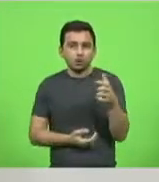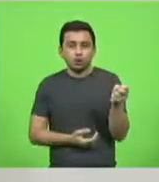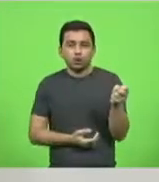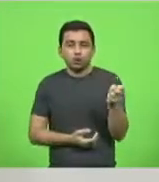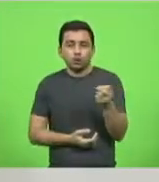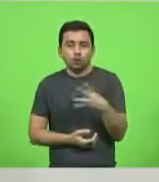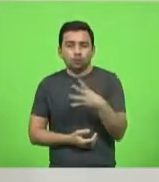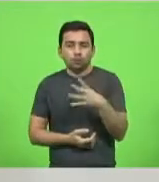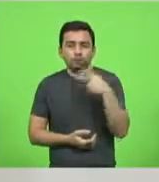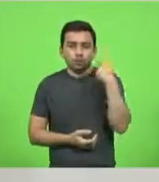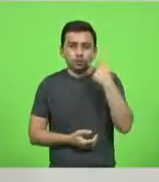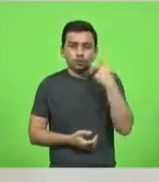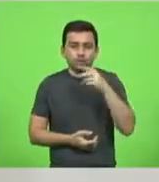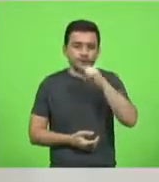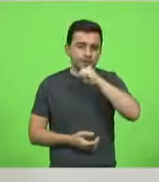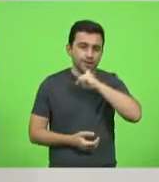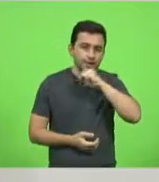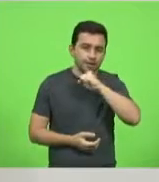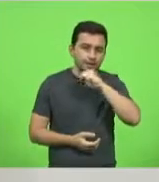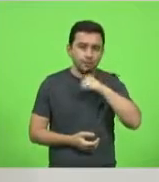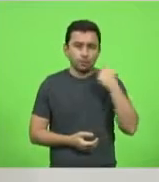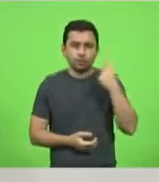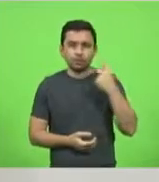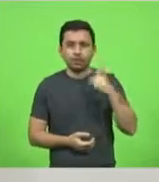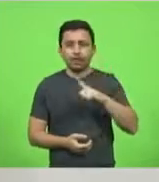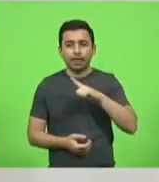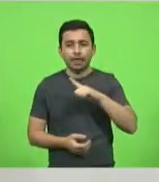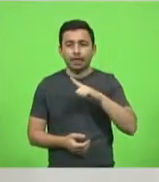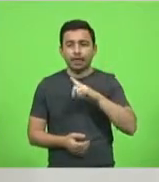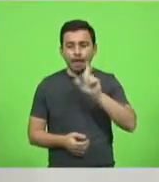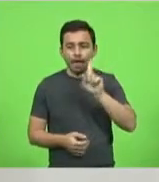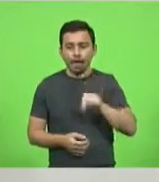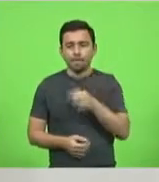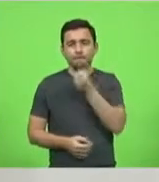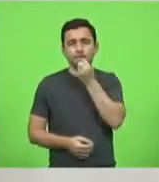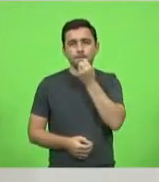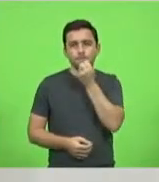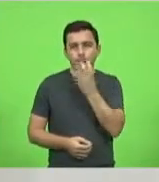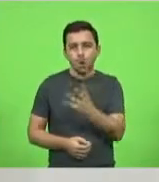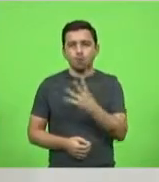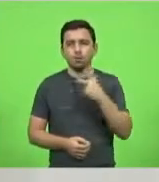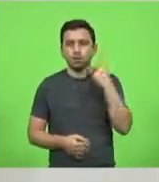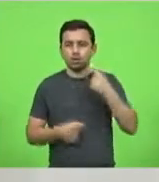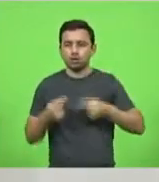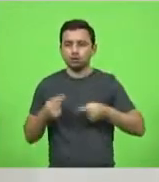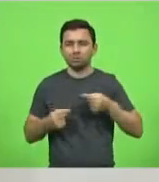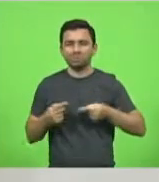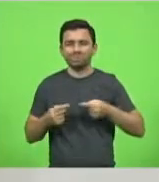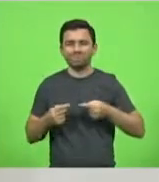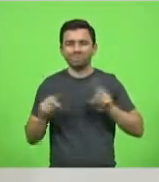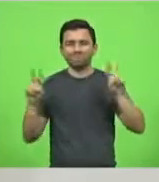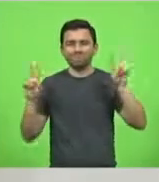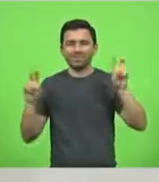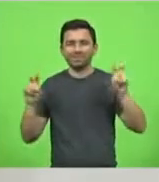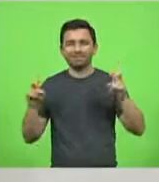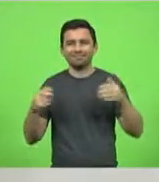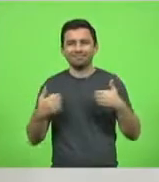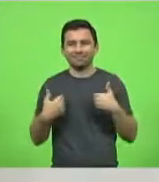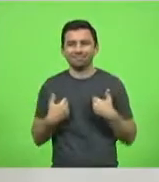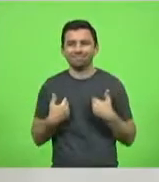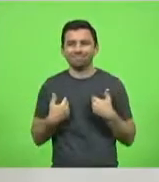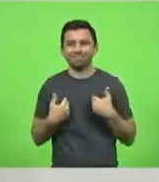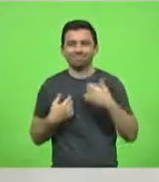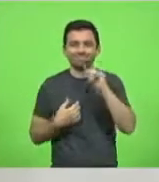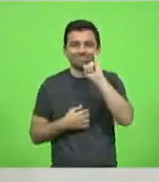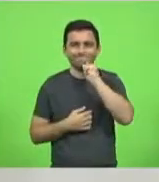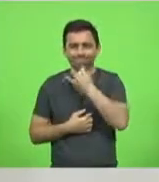nem velha política, só existe boa política, é um assunto que me deixa triste,